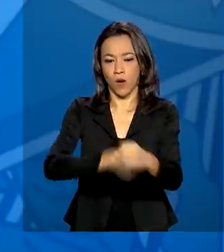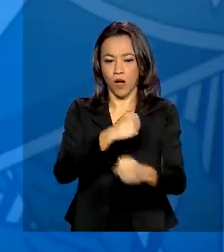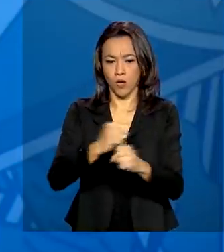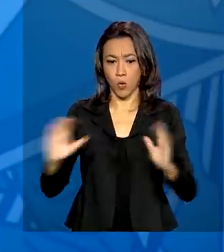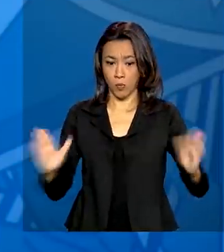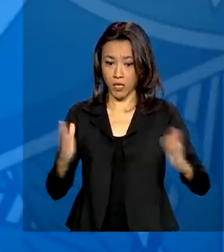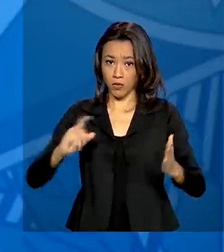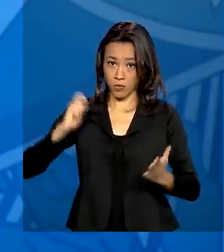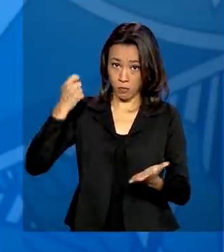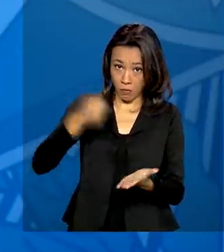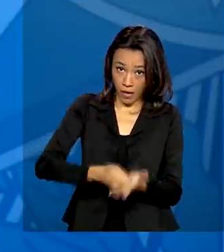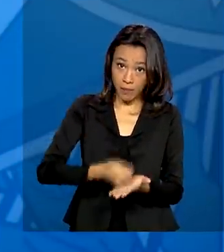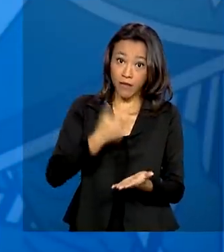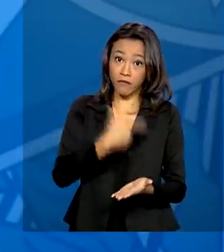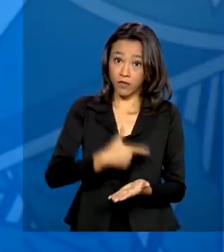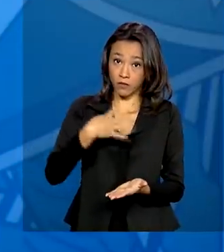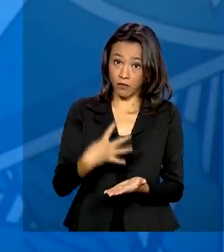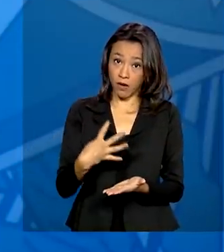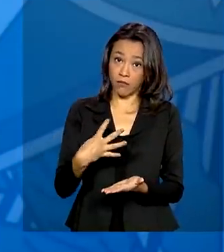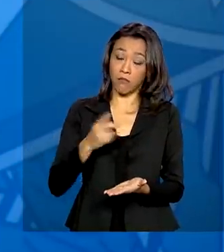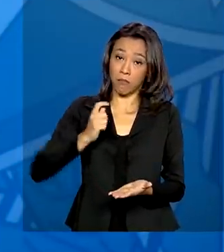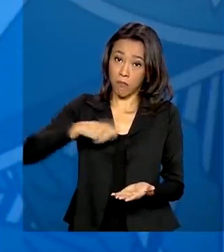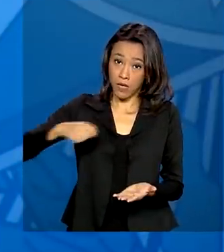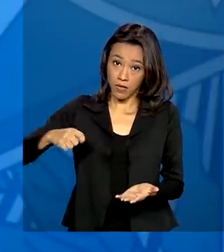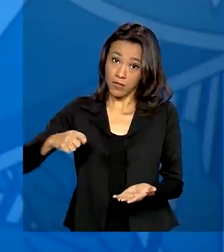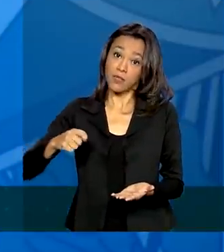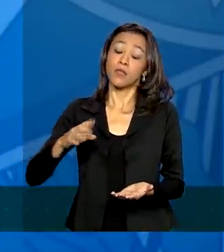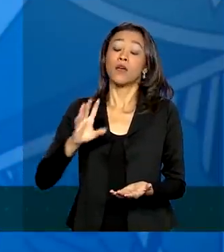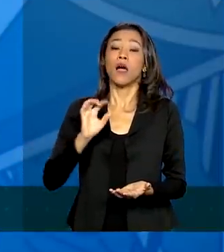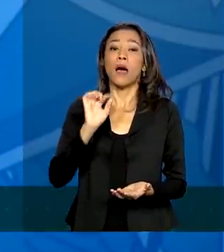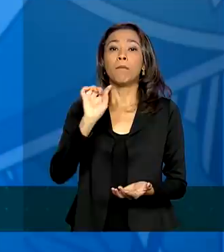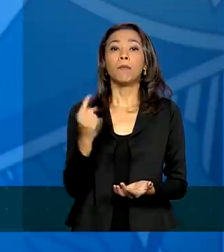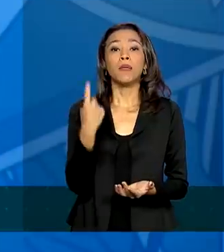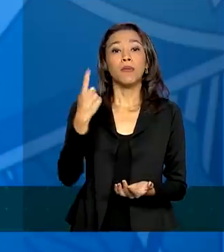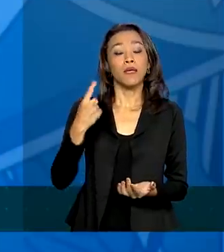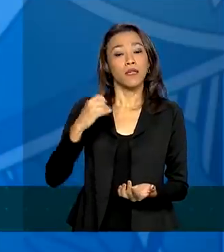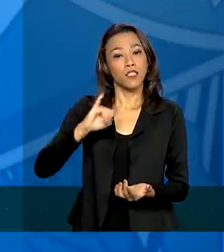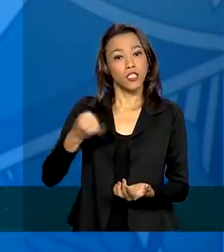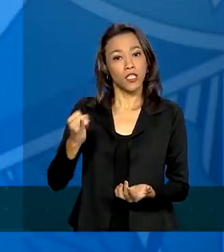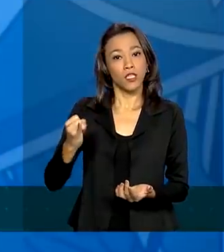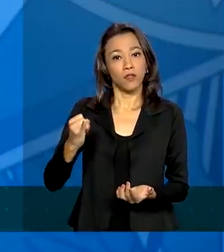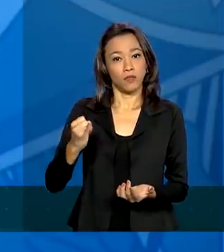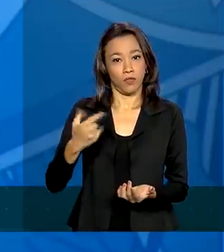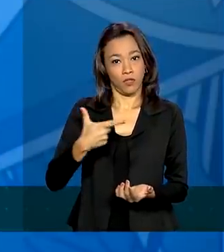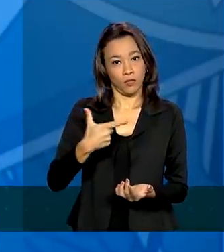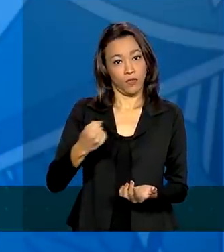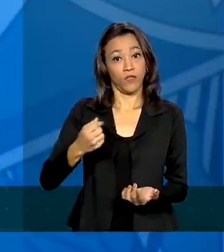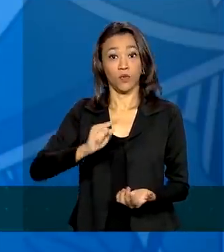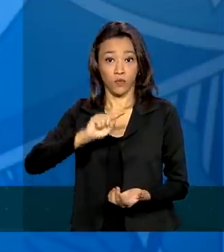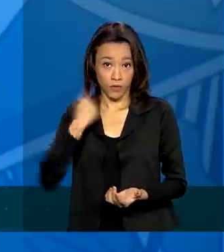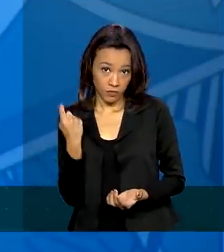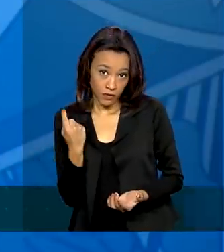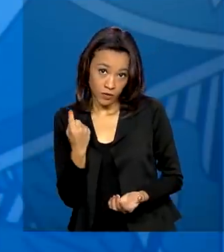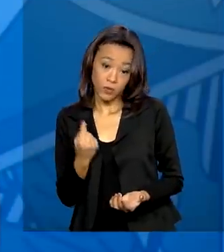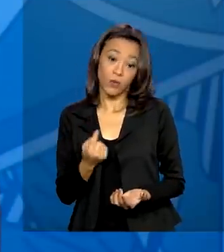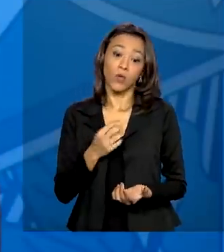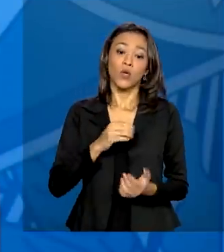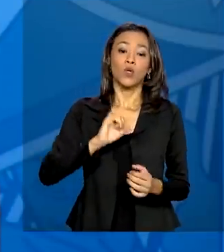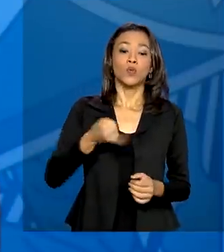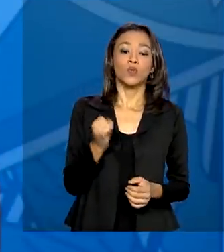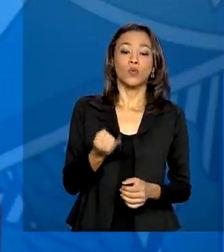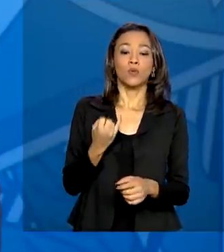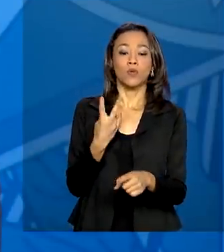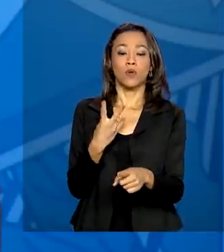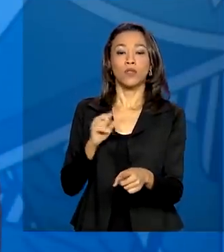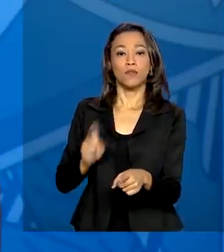meses, sendo que a primeira parcela só vencerá em janeiro de 2021 e os juros serão de 2,5